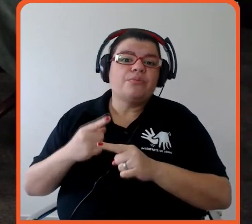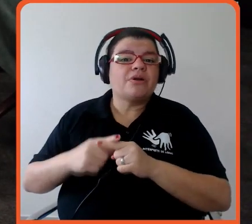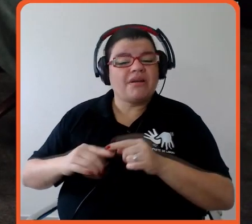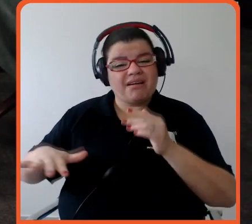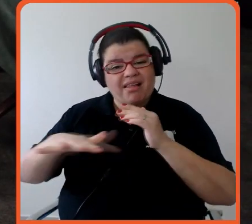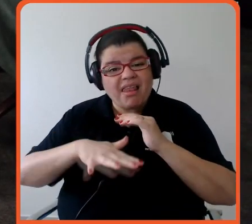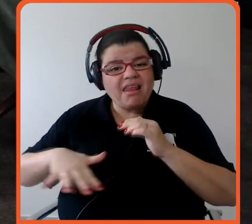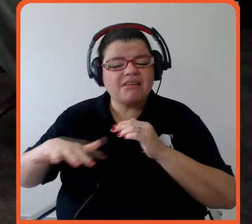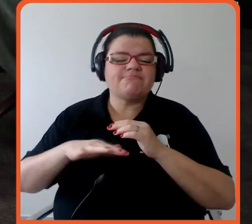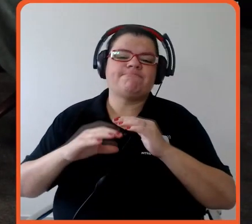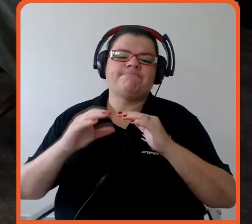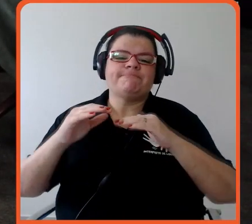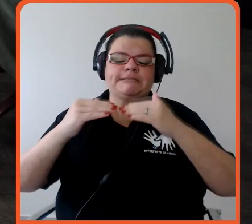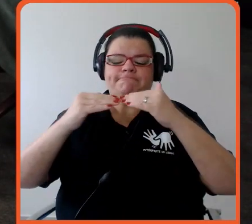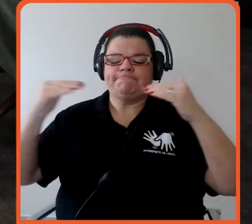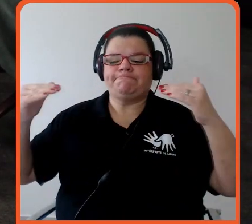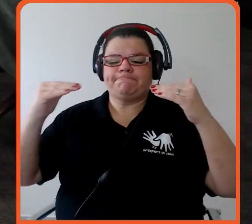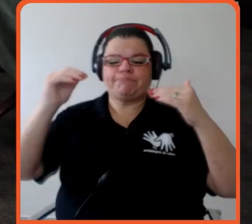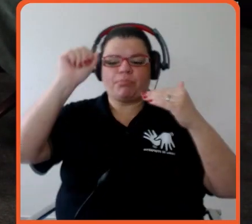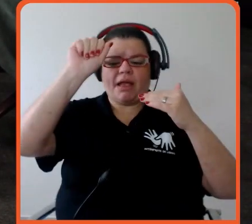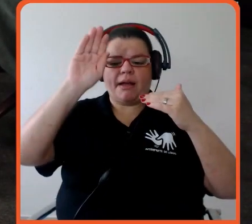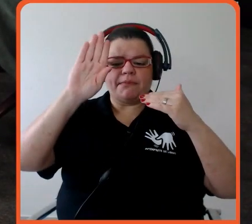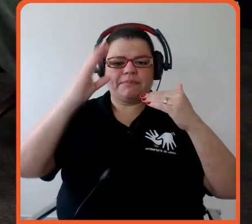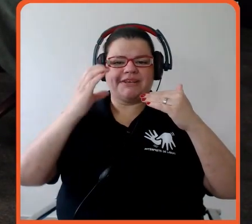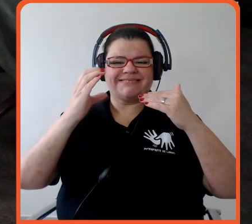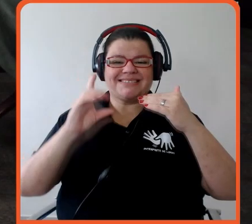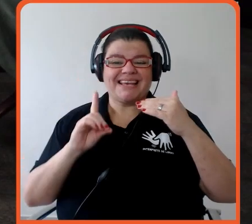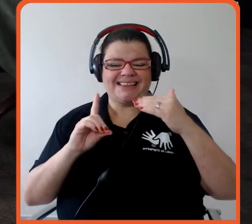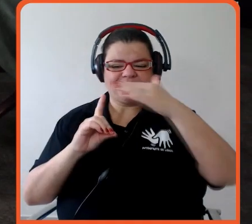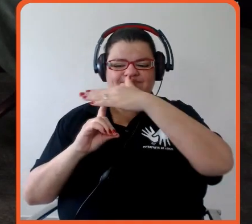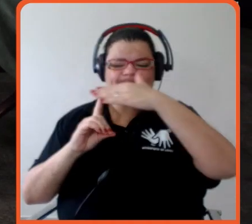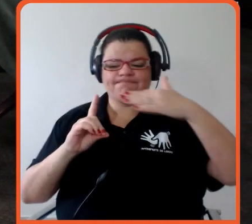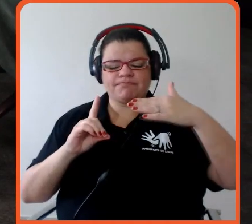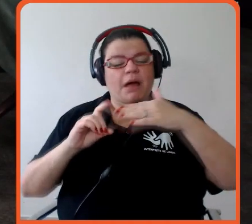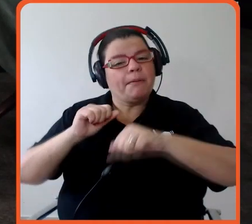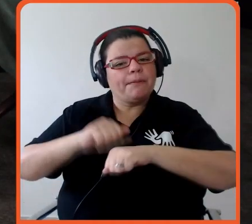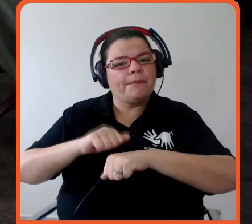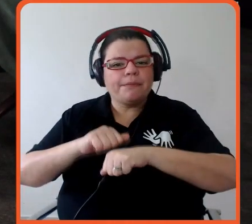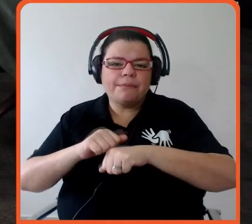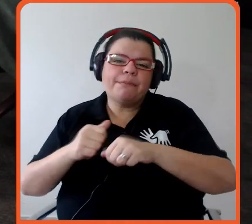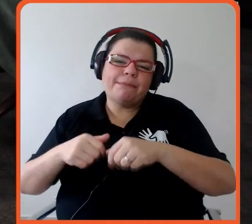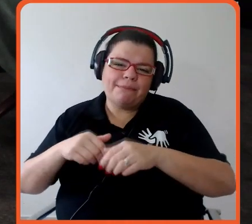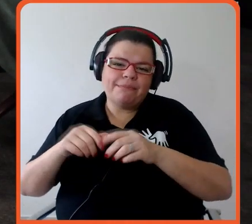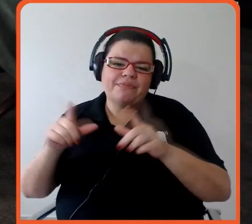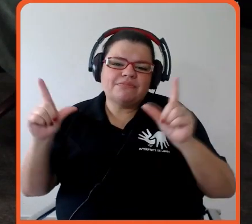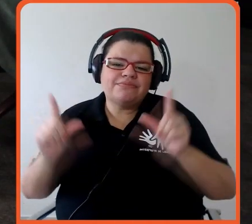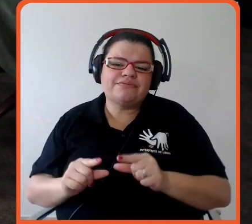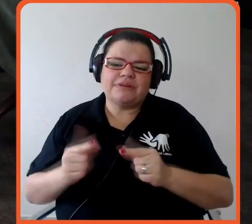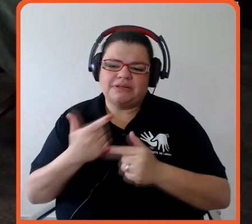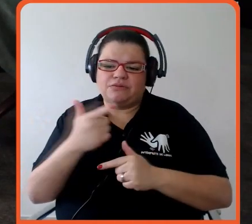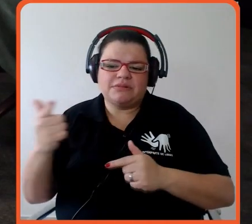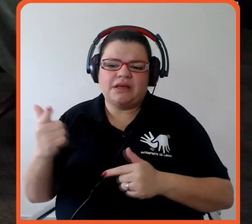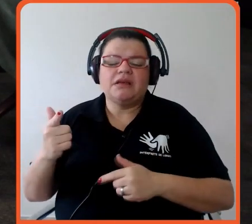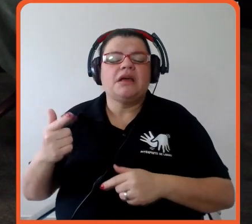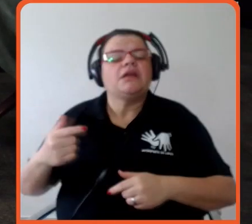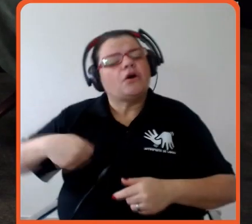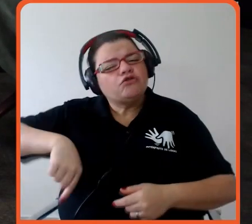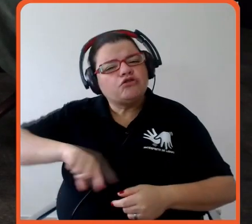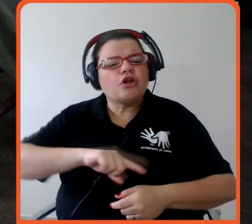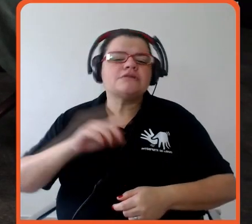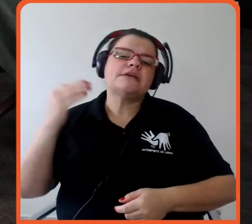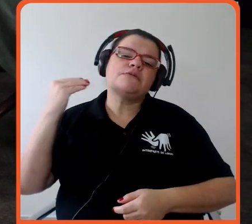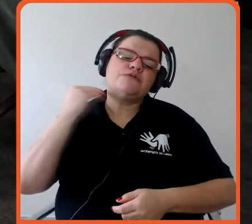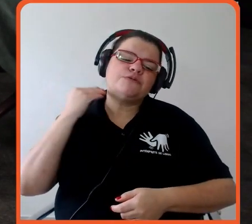diante. Então, assim, o banco quer ser a instituição financeira de referência nessa